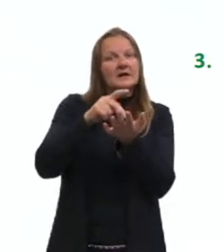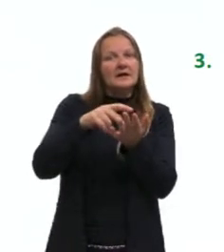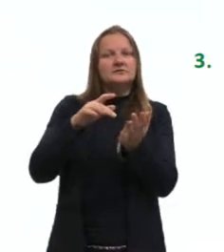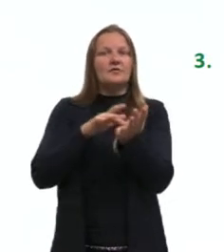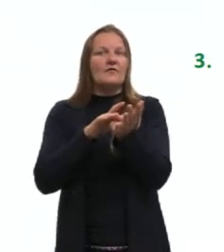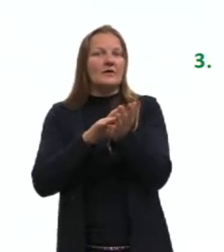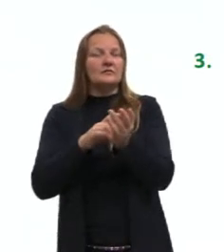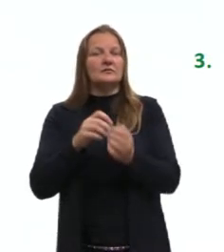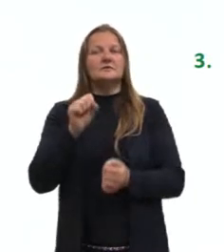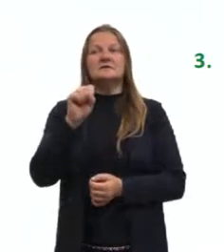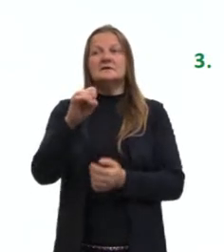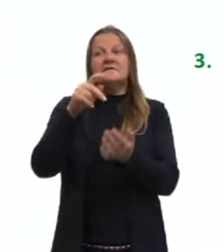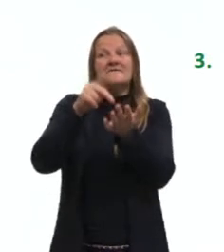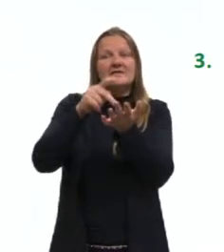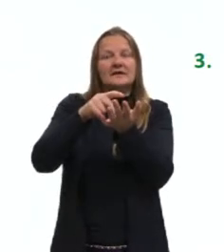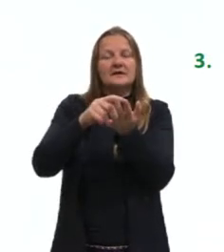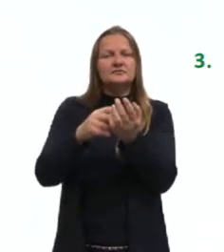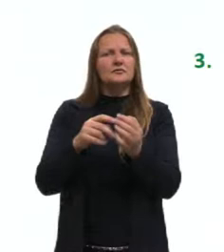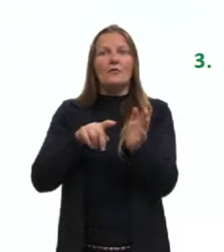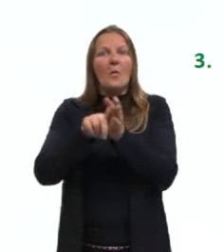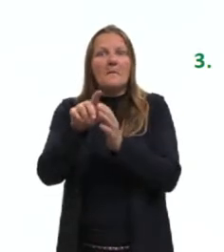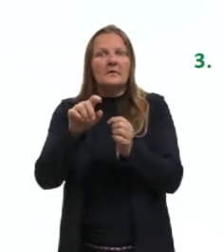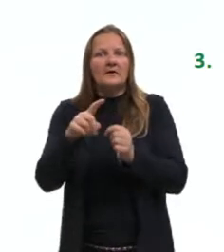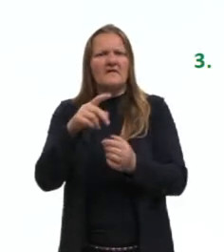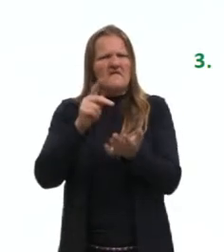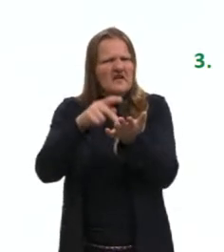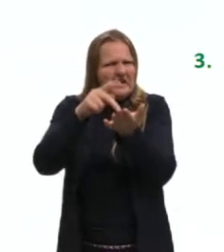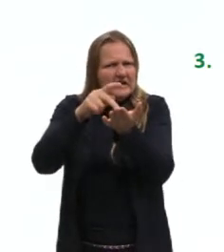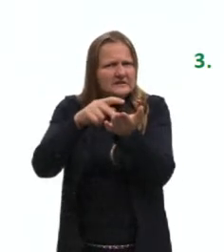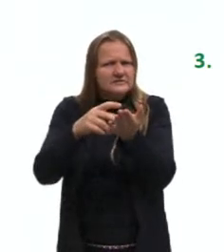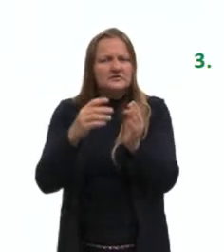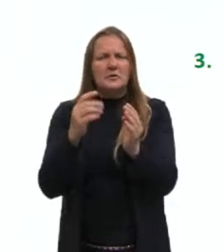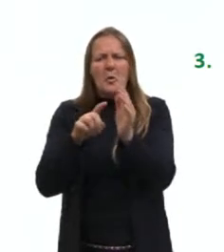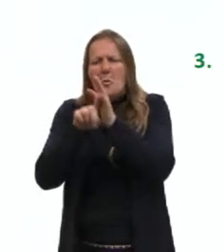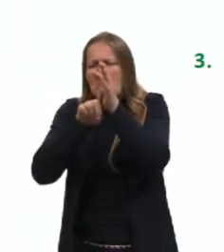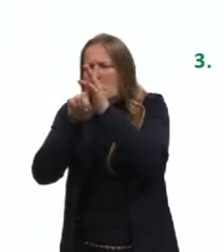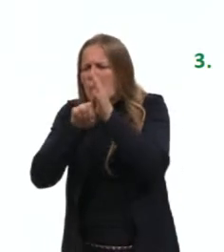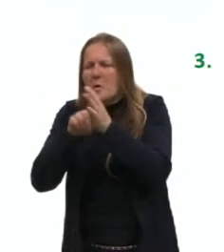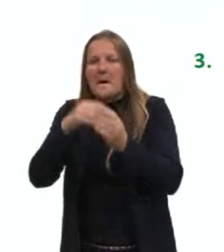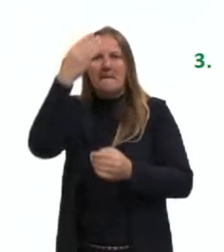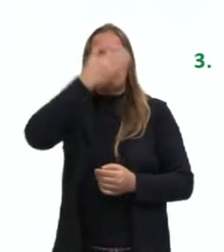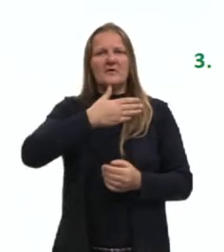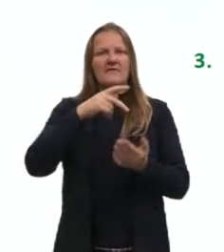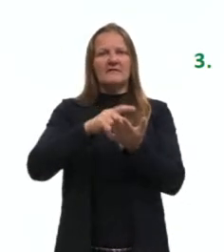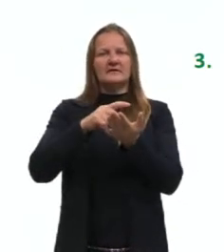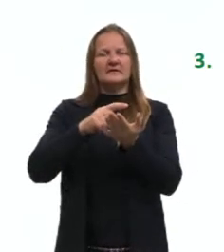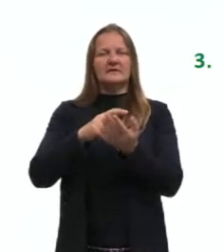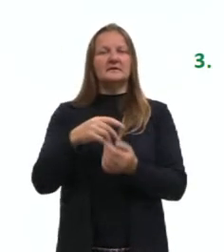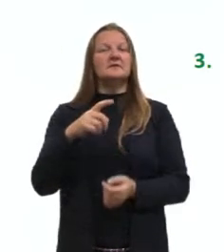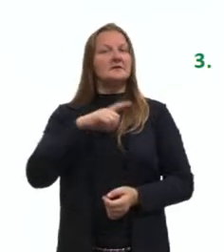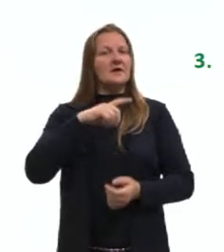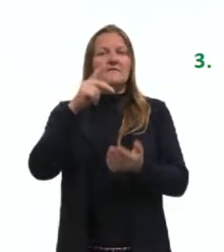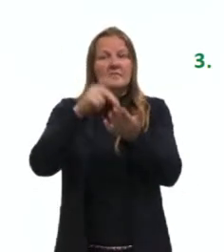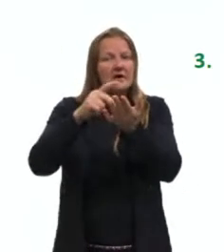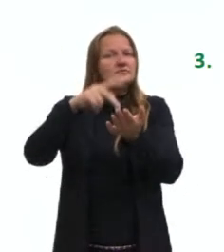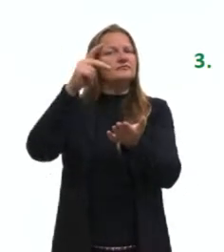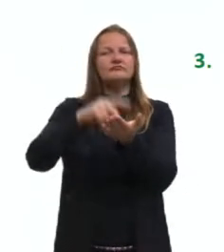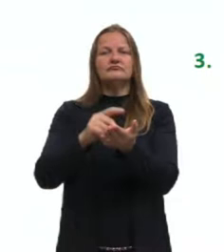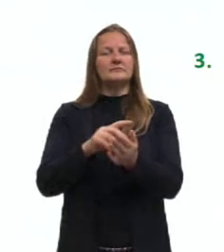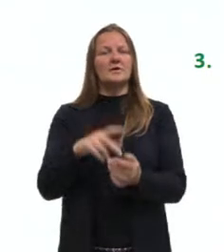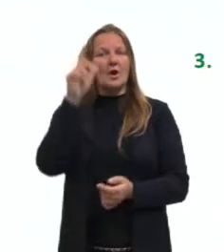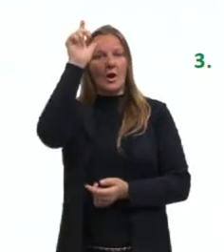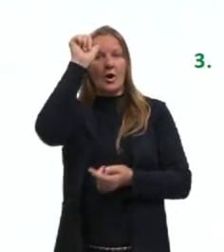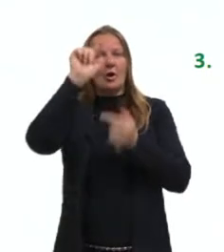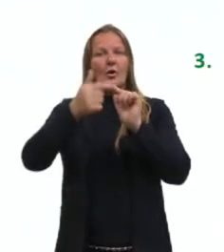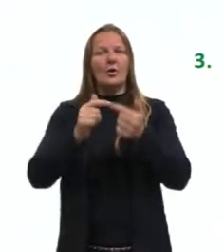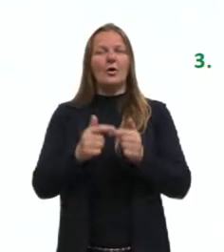é verdadeira, eu não vou questionar para encontrar motivos ou provar que ela seja verdadeira ou não. Na lógica,